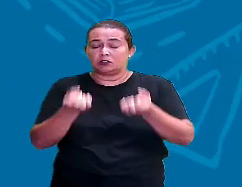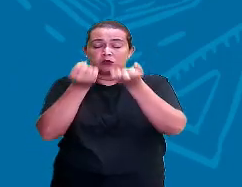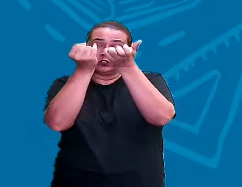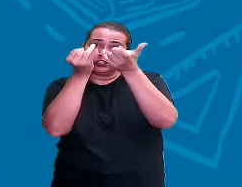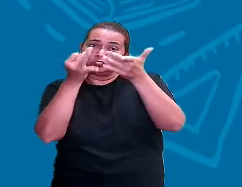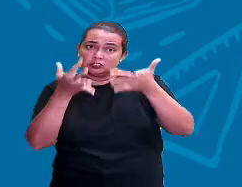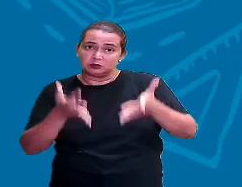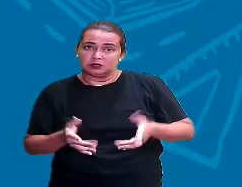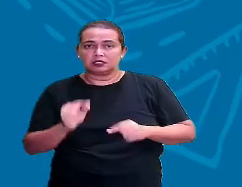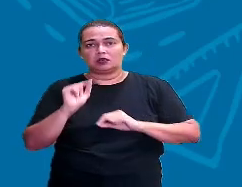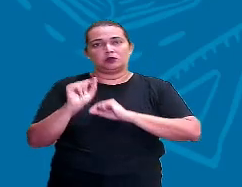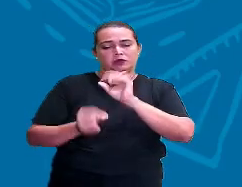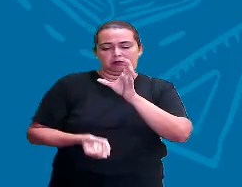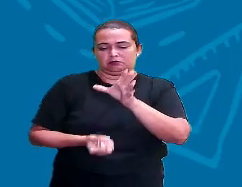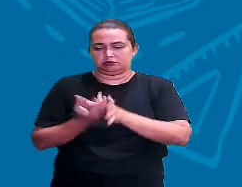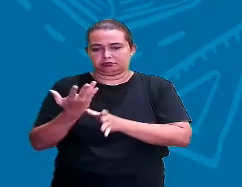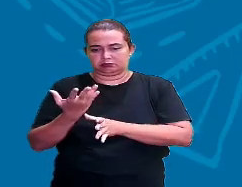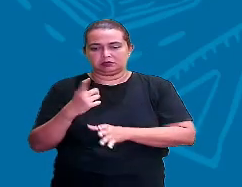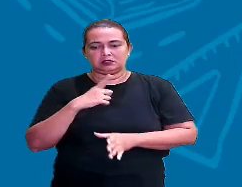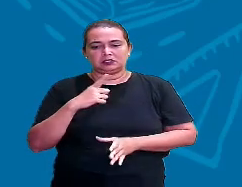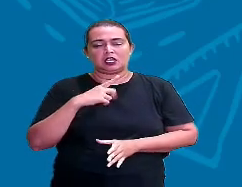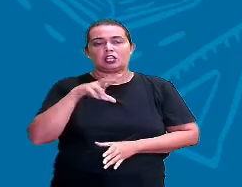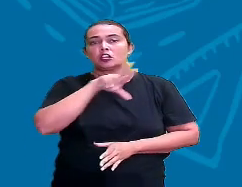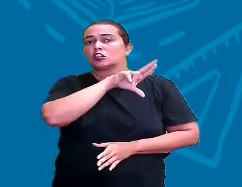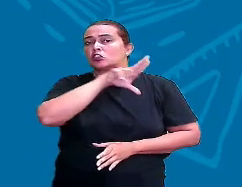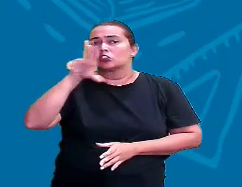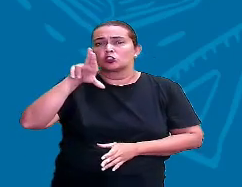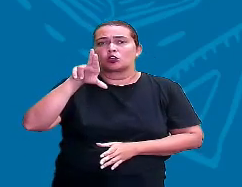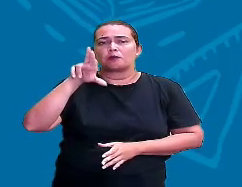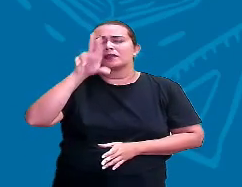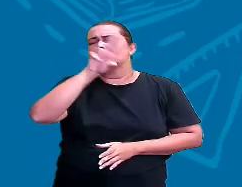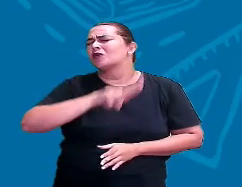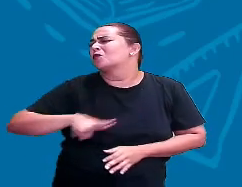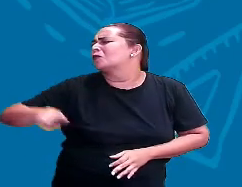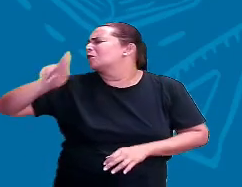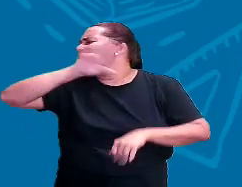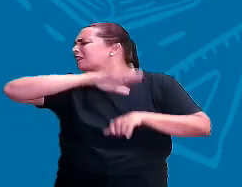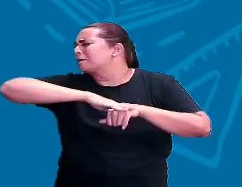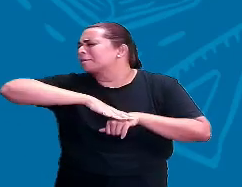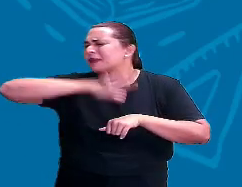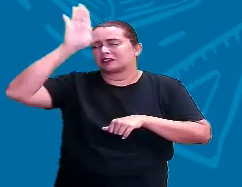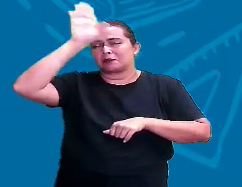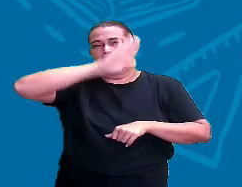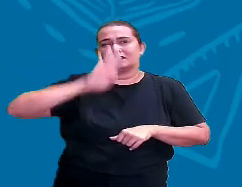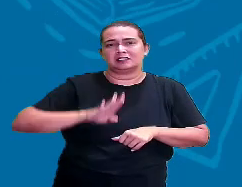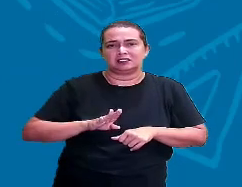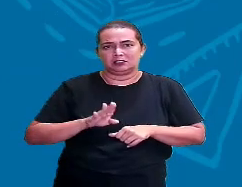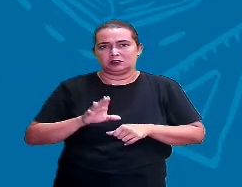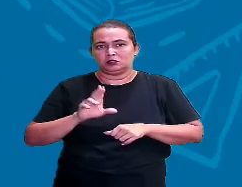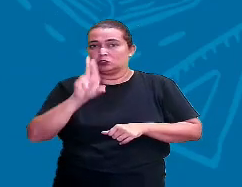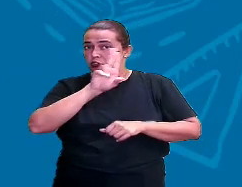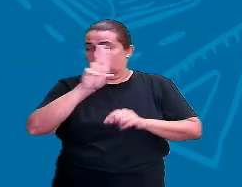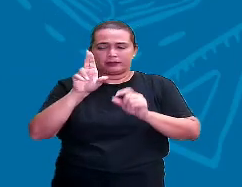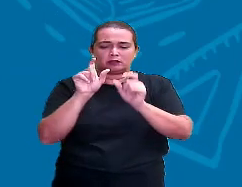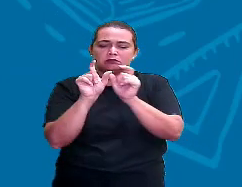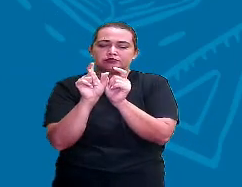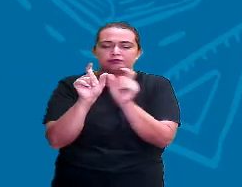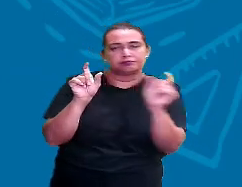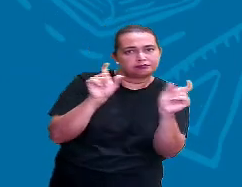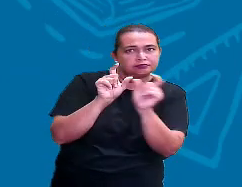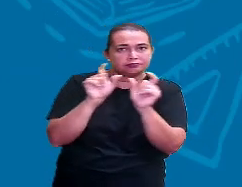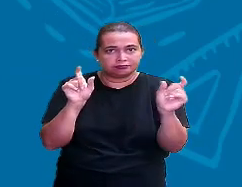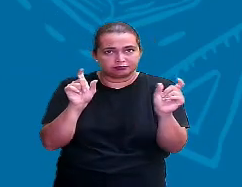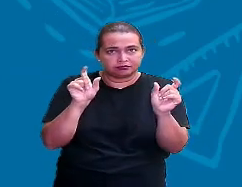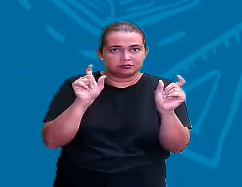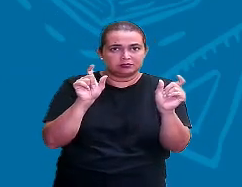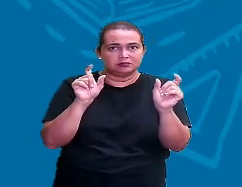eu trouxe aqui os dois nomes mais comuns no Brasil. Os dois sobrenomes, desculpa, sobrenome, né?